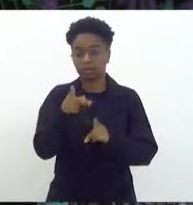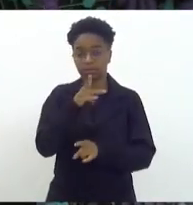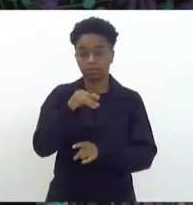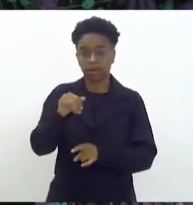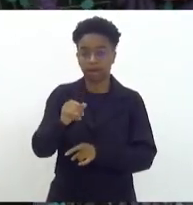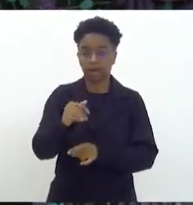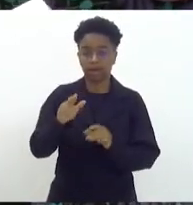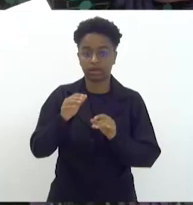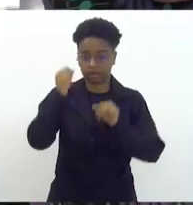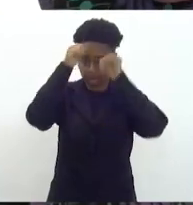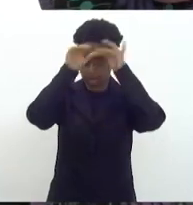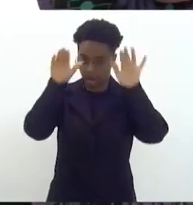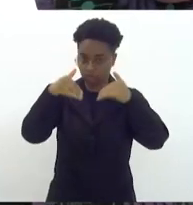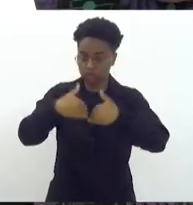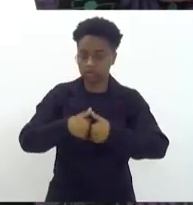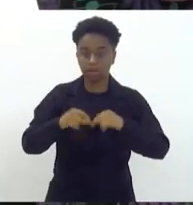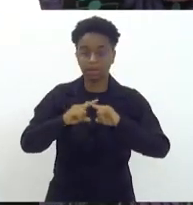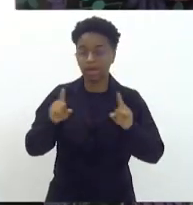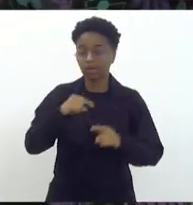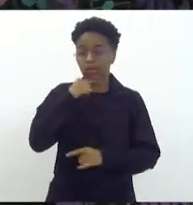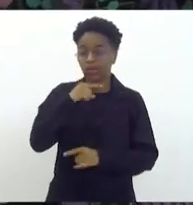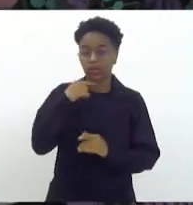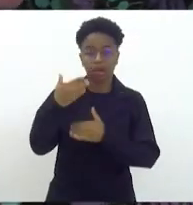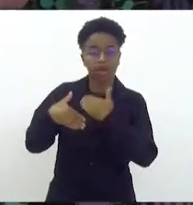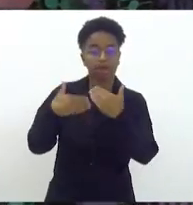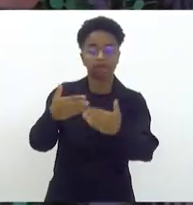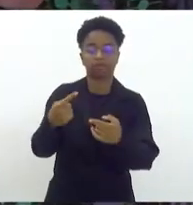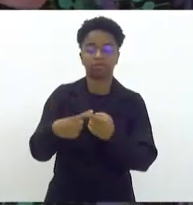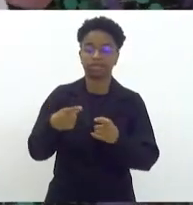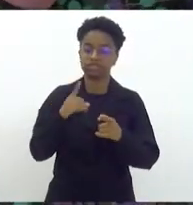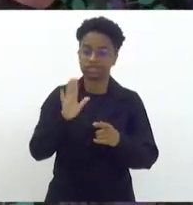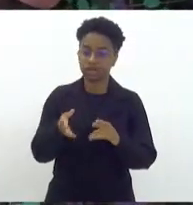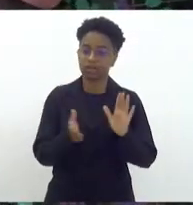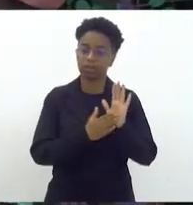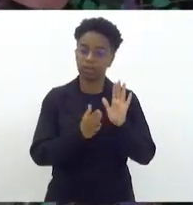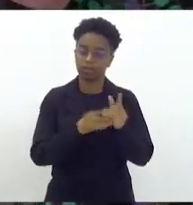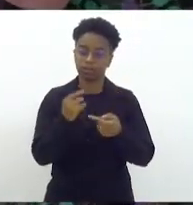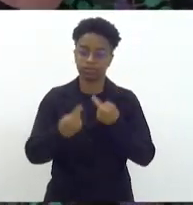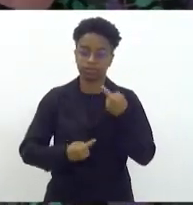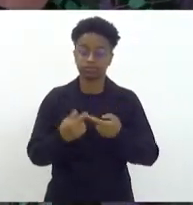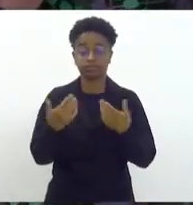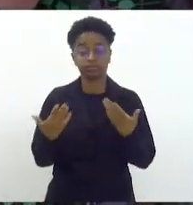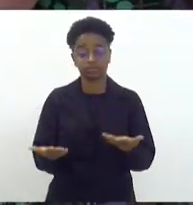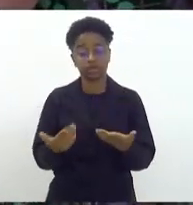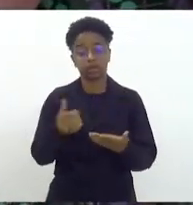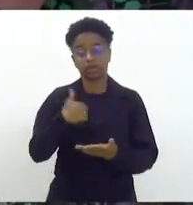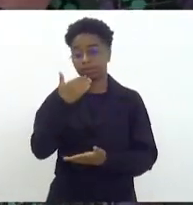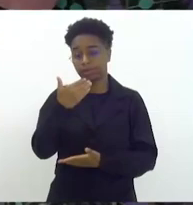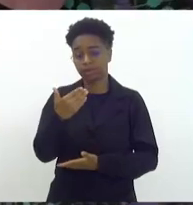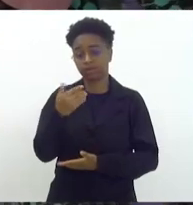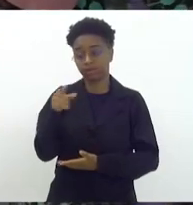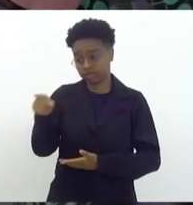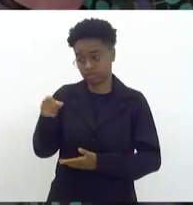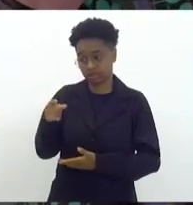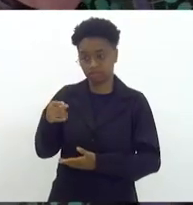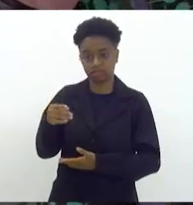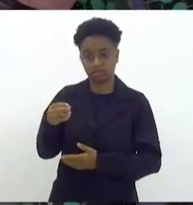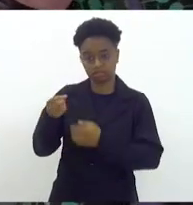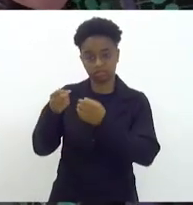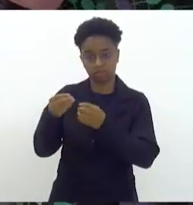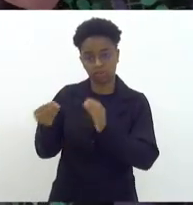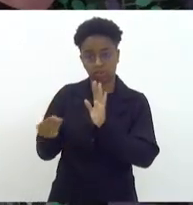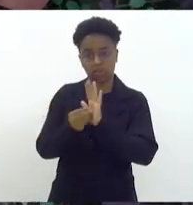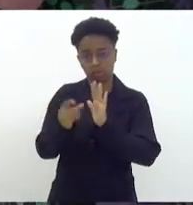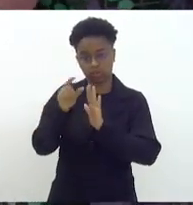e ver que a gente não consegue avançar apesar de termos proposto essa discussão. Então, o a senhora coloca aqui é muito importante. Queria também